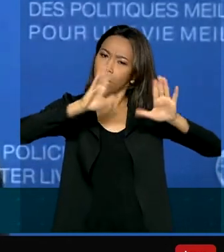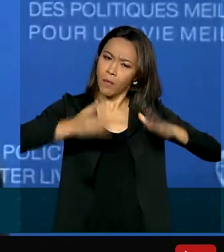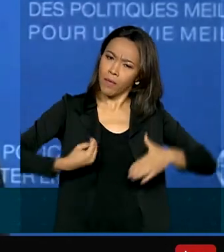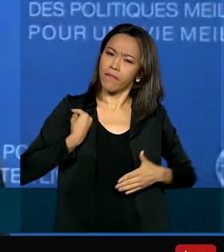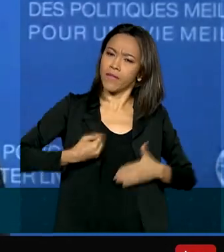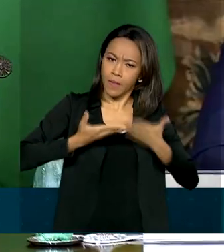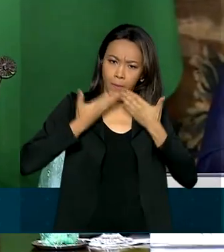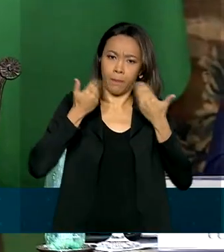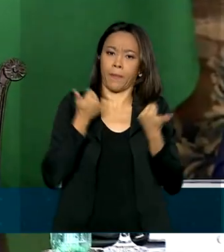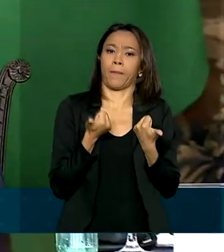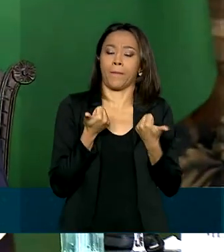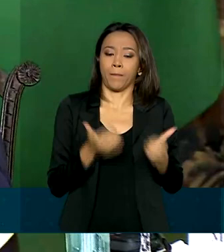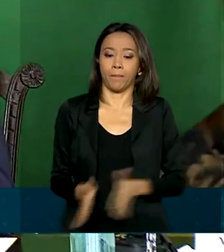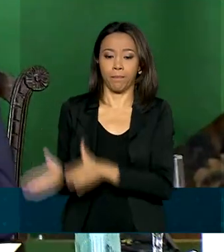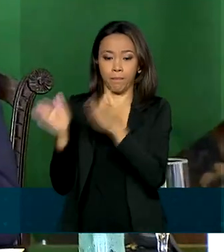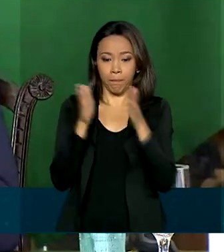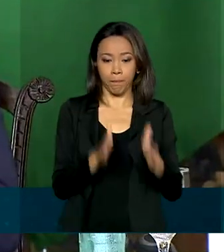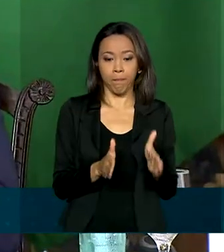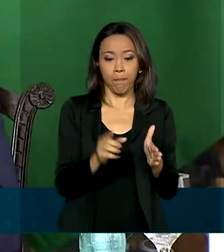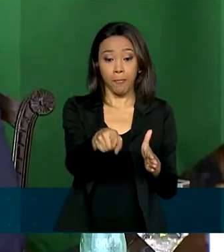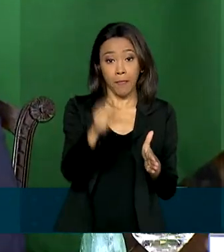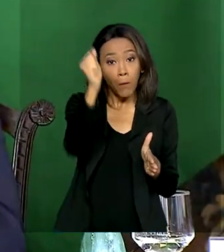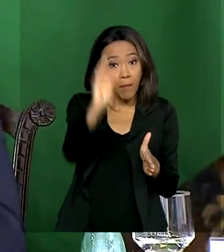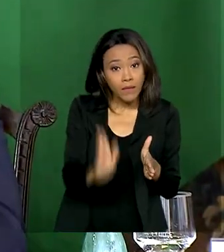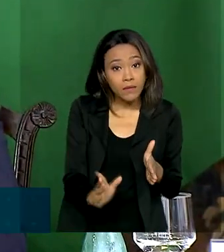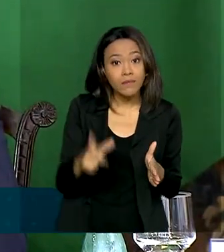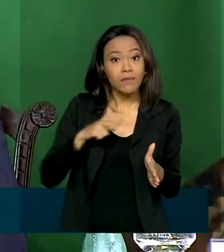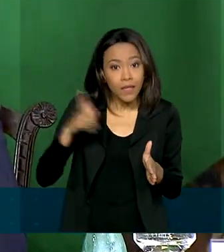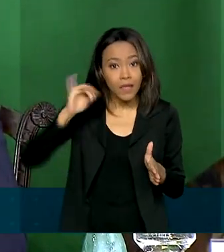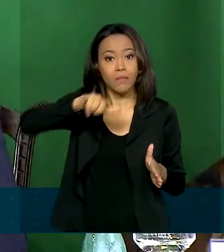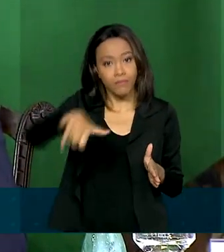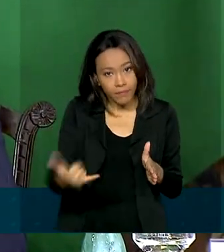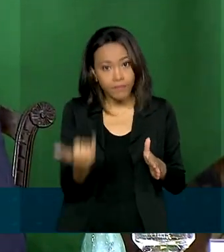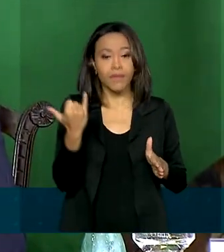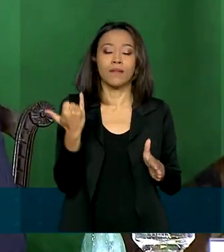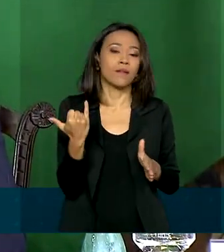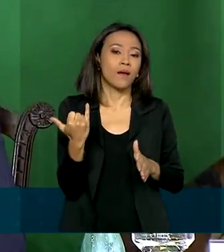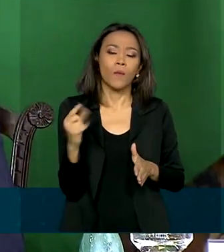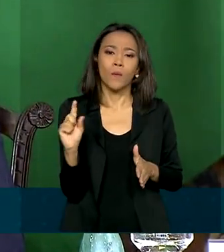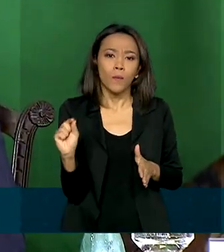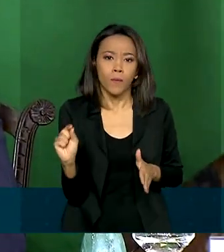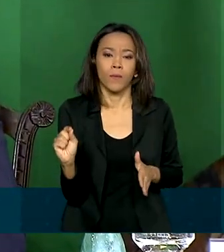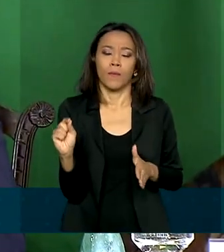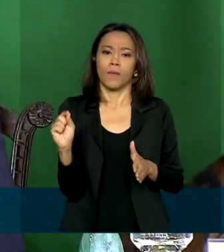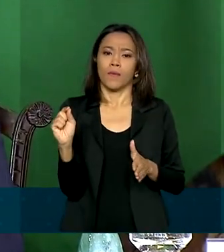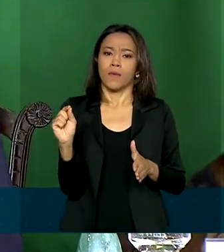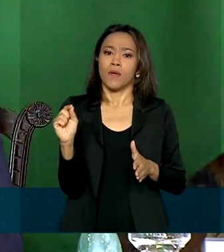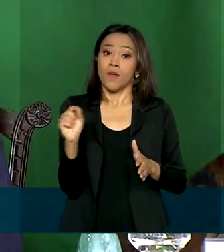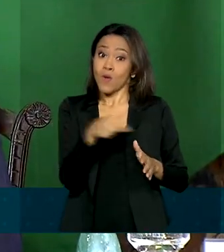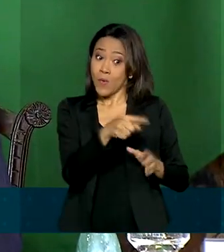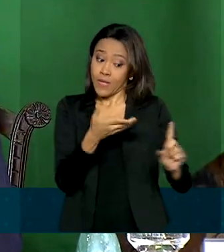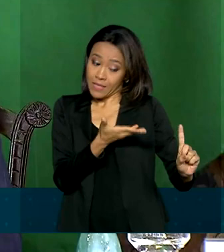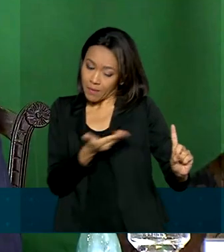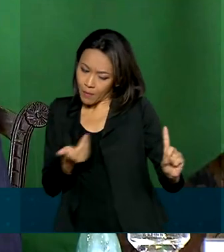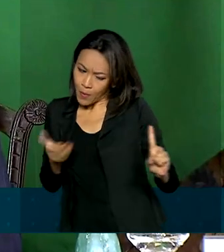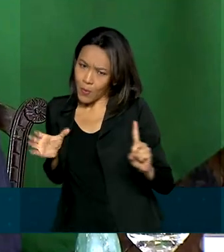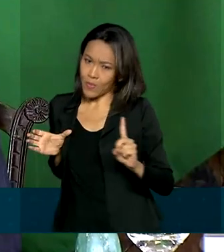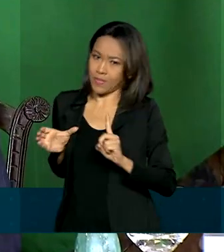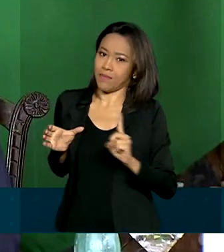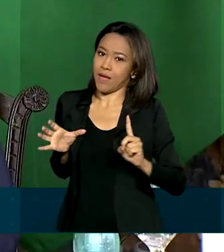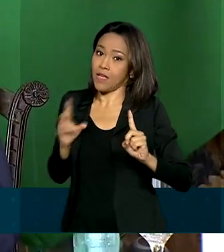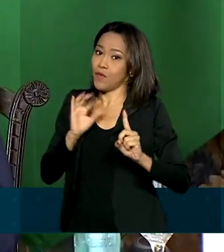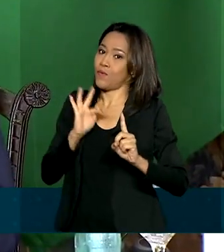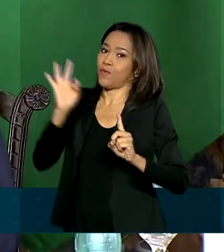melhor. O Brasil certamente tem muito a aproveitar com a aproximação e ao tornar-se membro, eventualmente, da